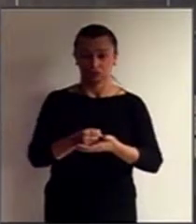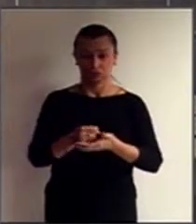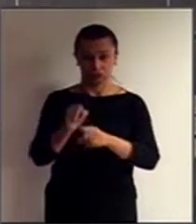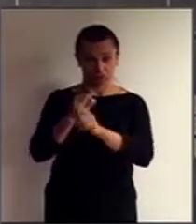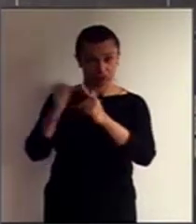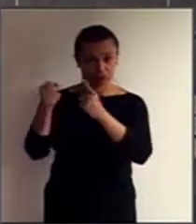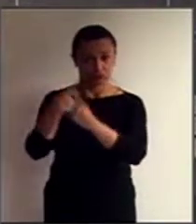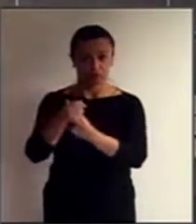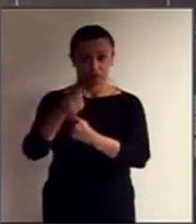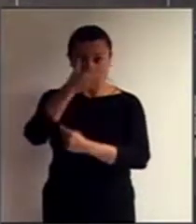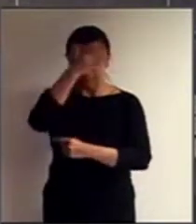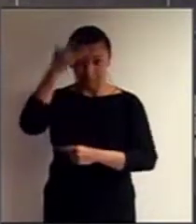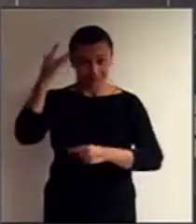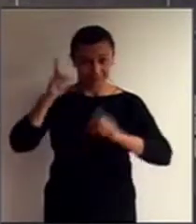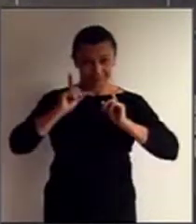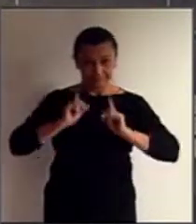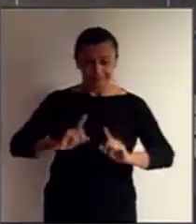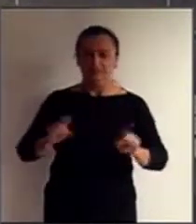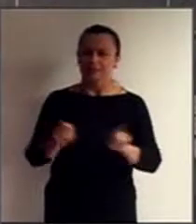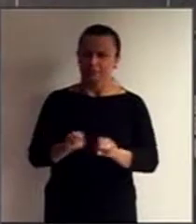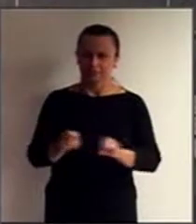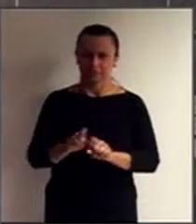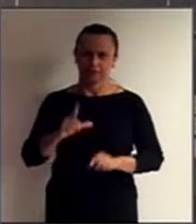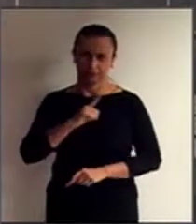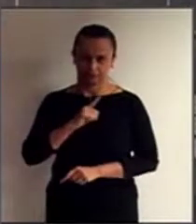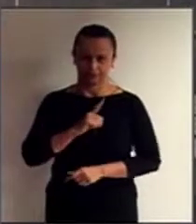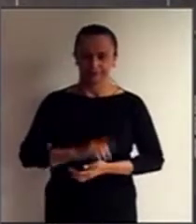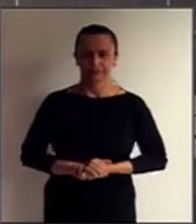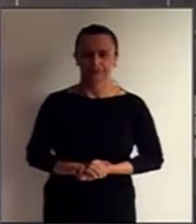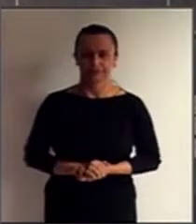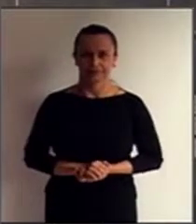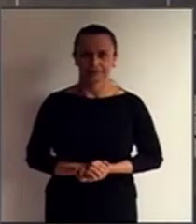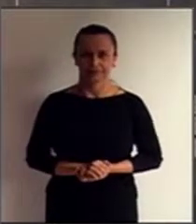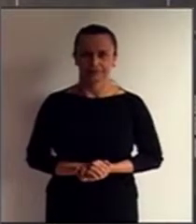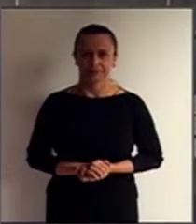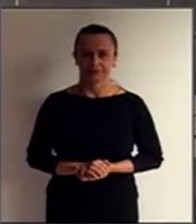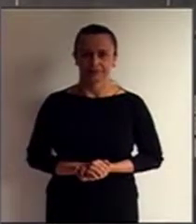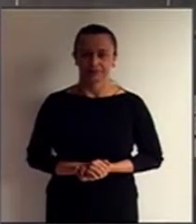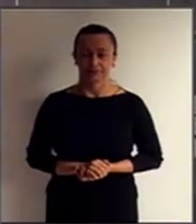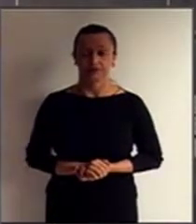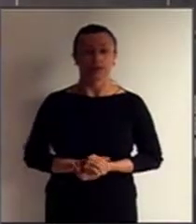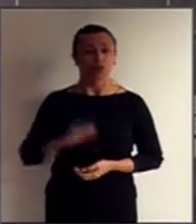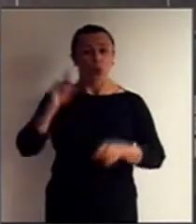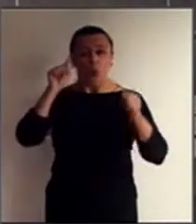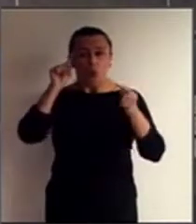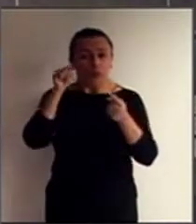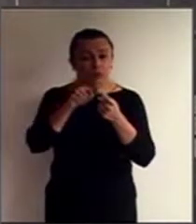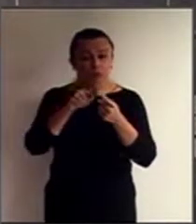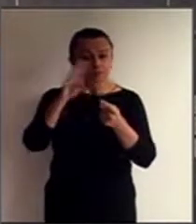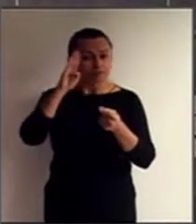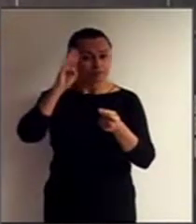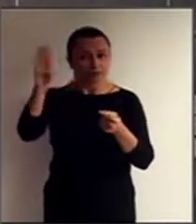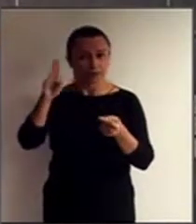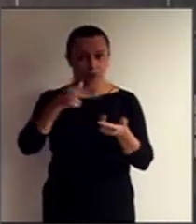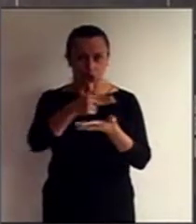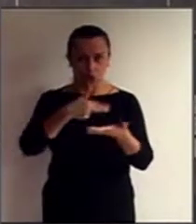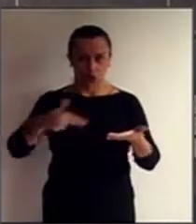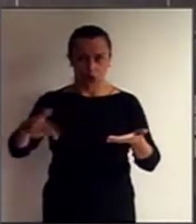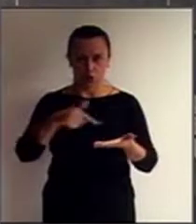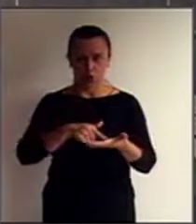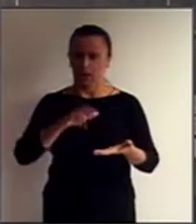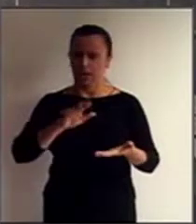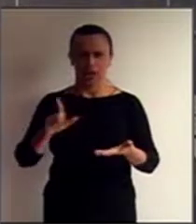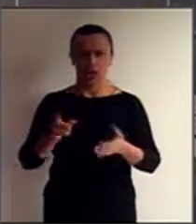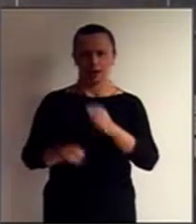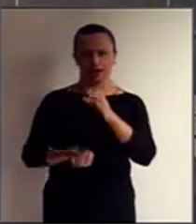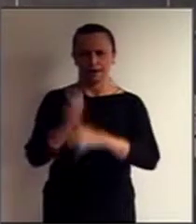que as pessoas com deficiência também possuem. O objetivo maior dessa Convenção não seria, necessariamente, a criação de novos